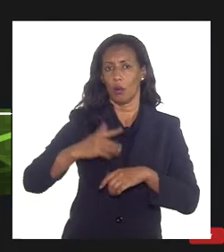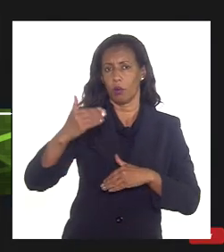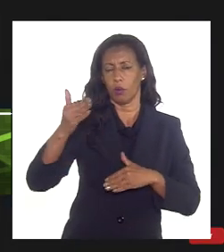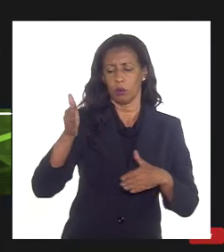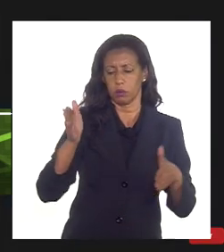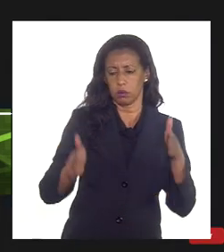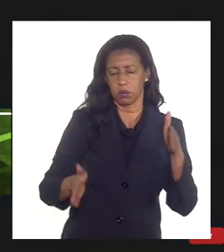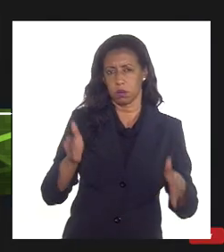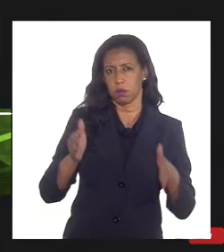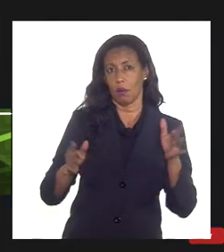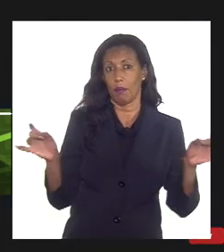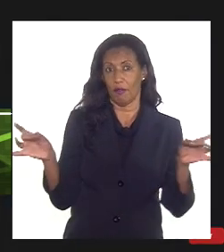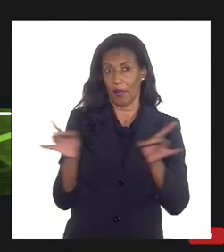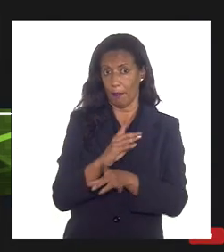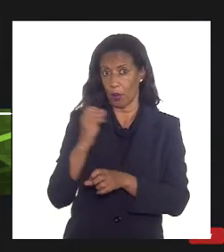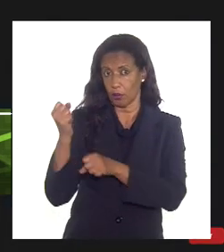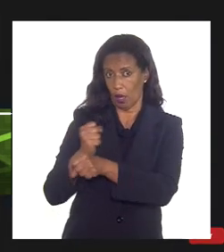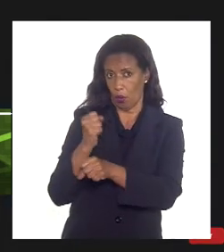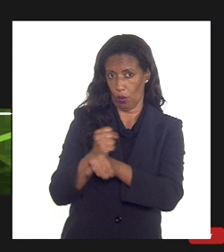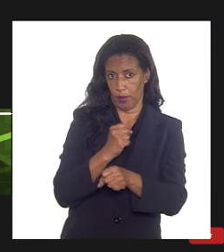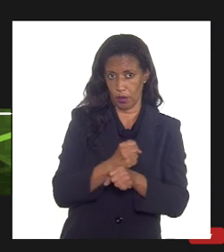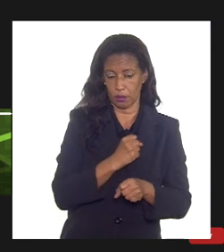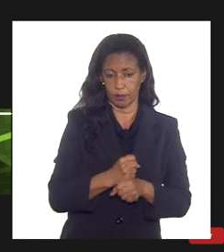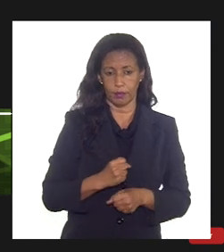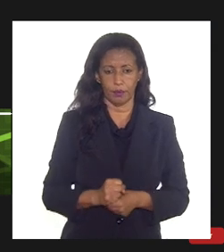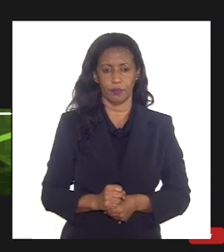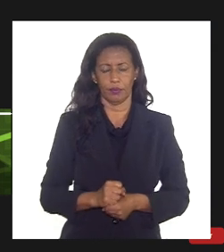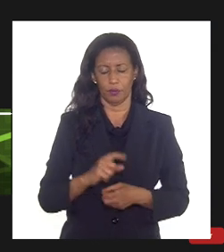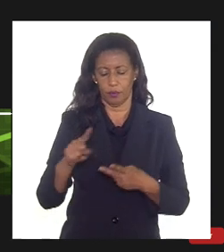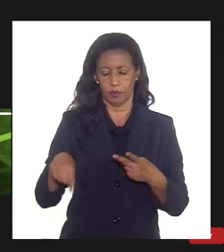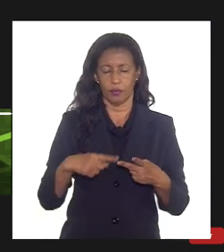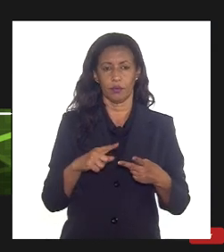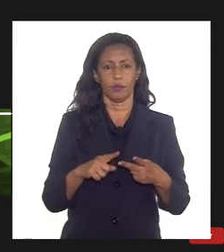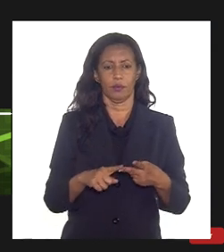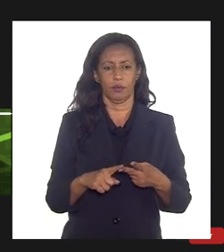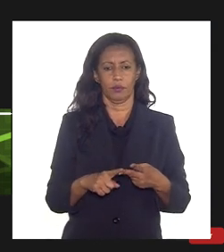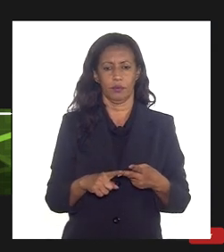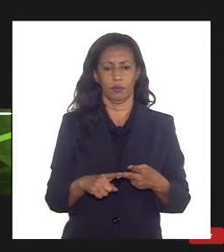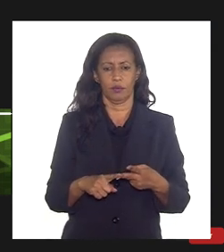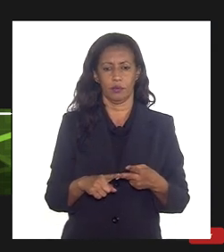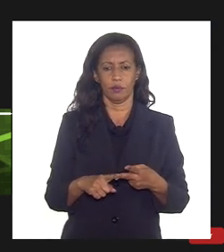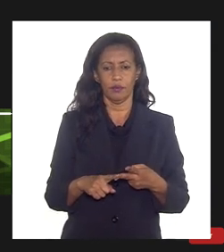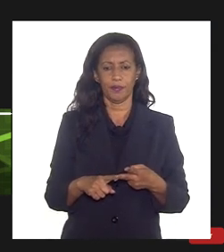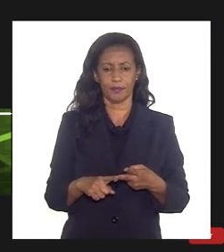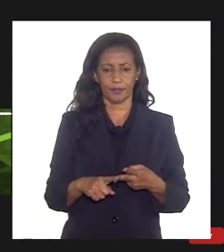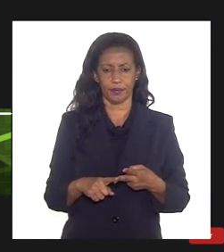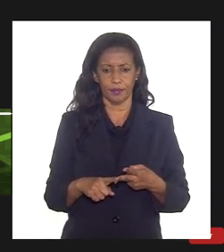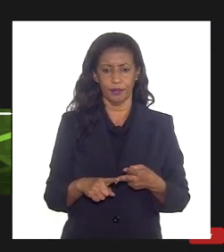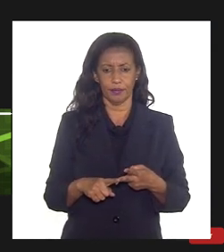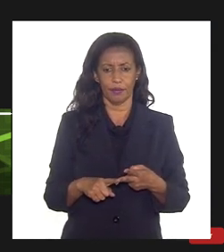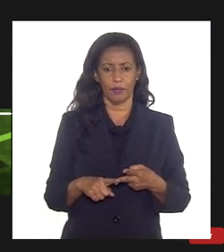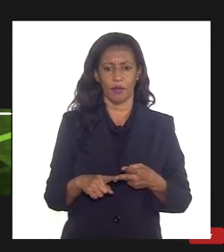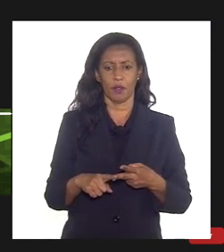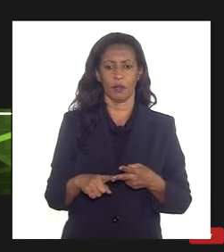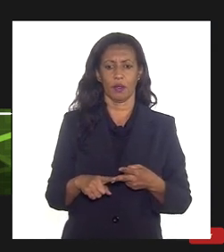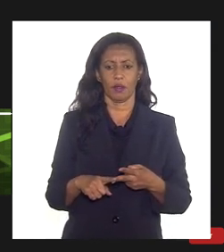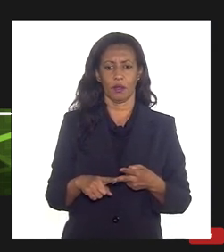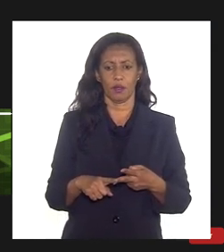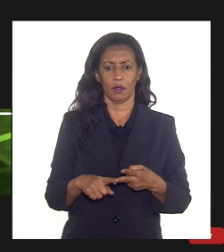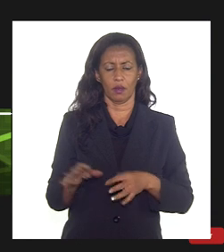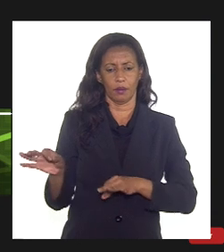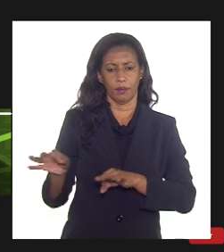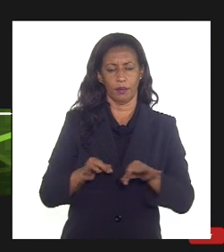dar um pouco do andamento da obra uma segunda questão sobre projetos novos lá